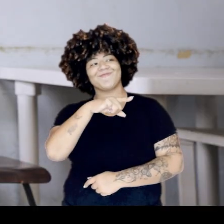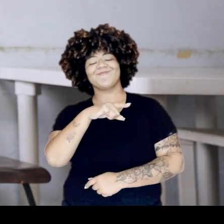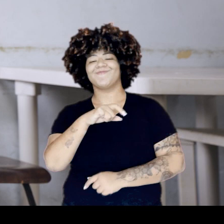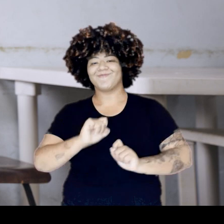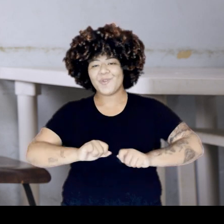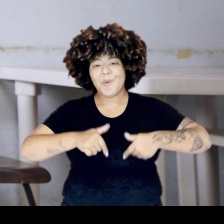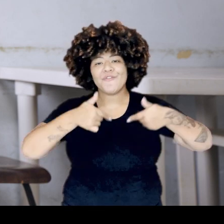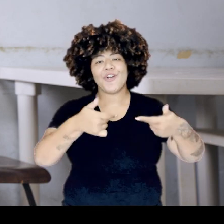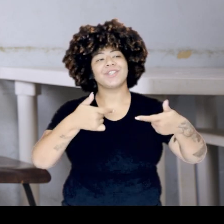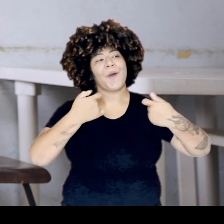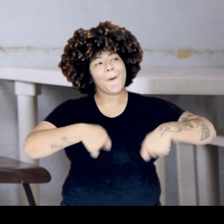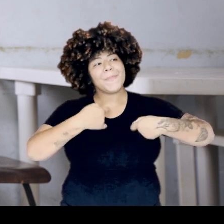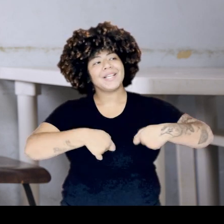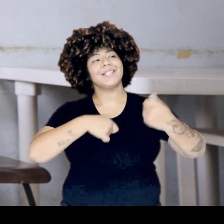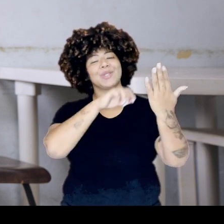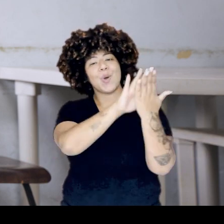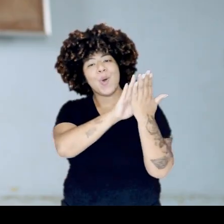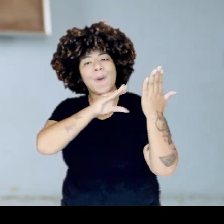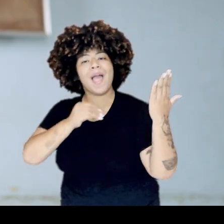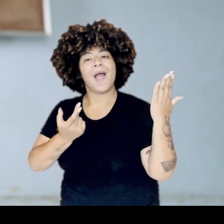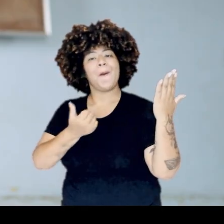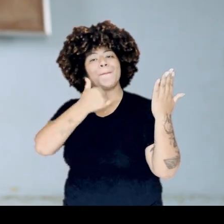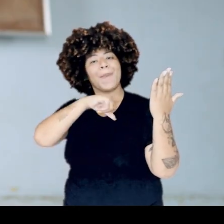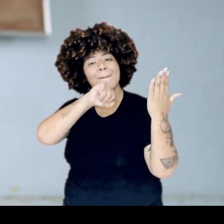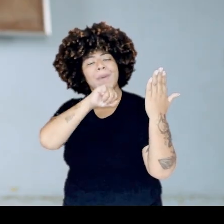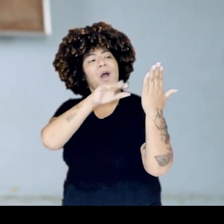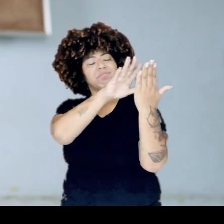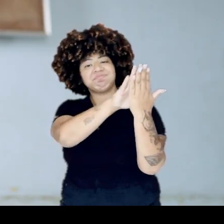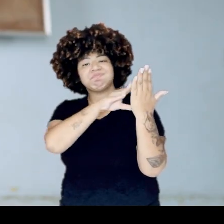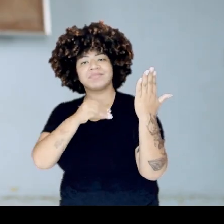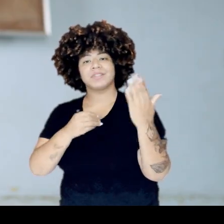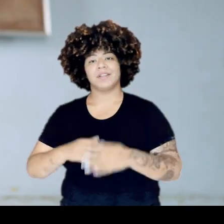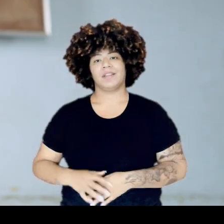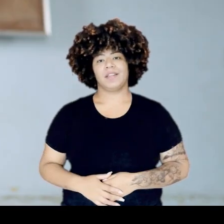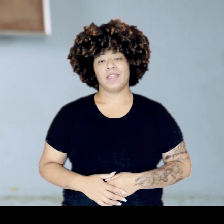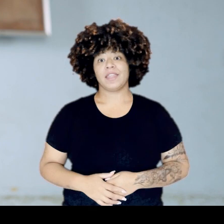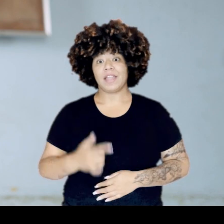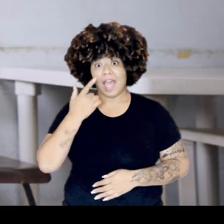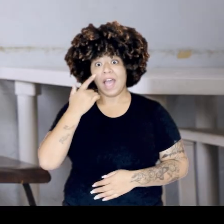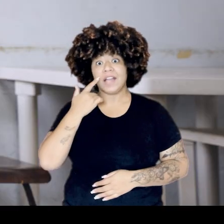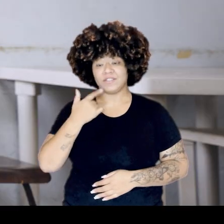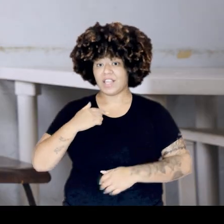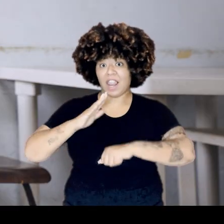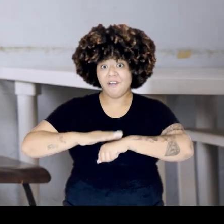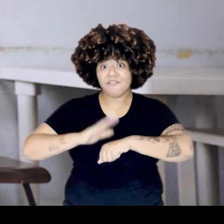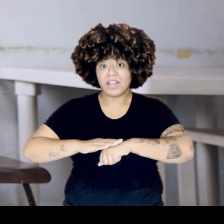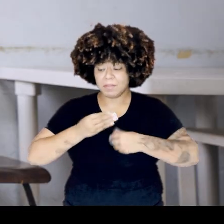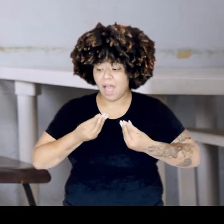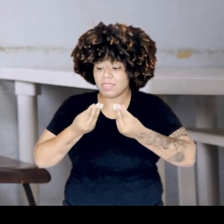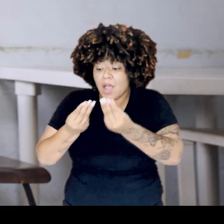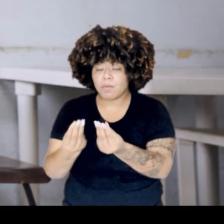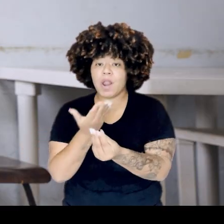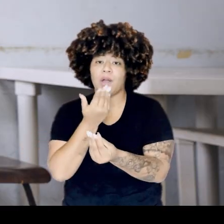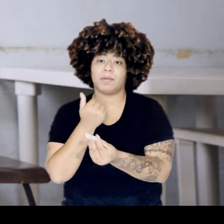eu me espelhar muito nela sobre isso, de ver que às vezes ela fica sem comer para dar para a gente fazer por ela, não